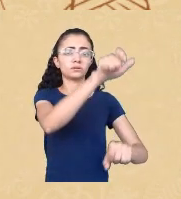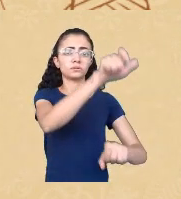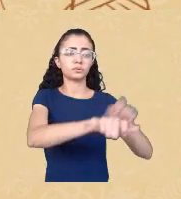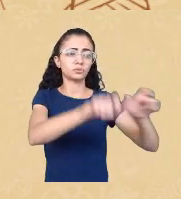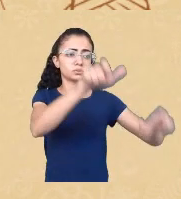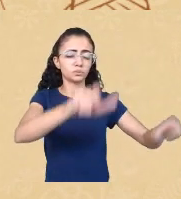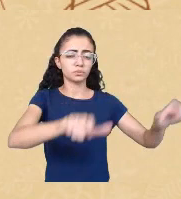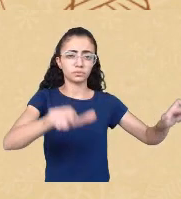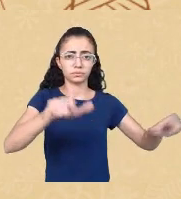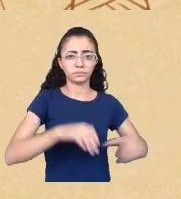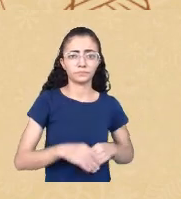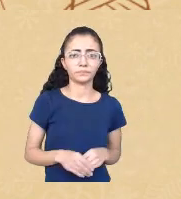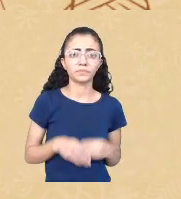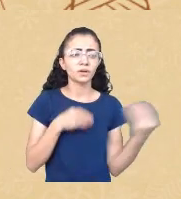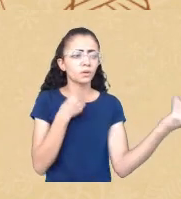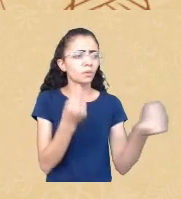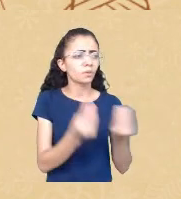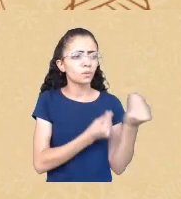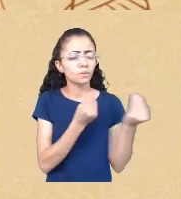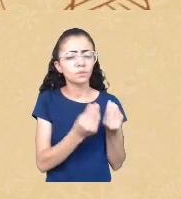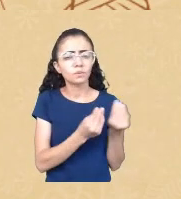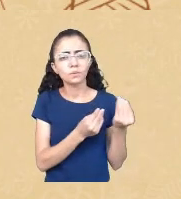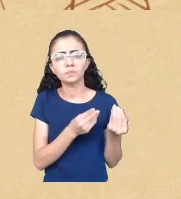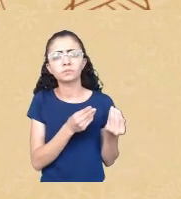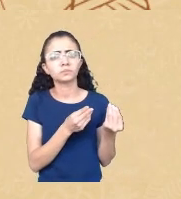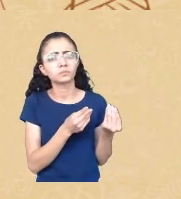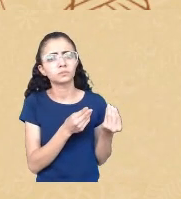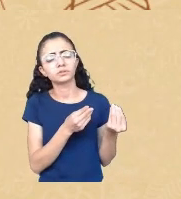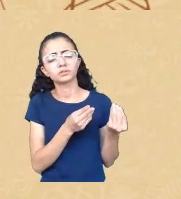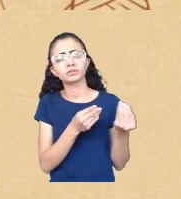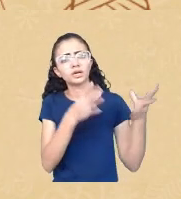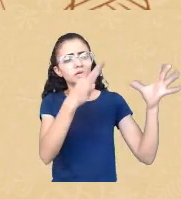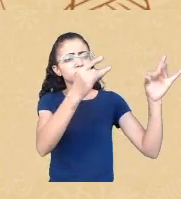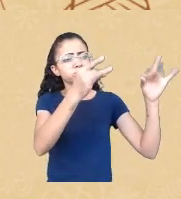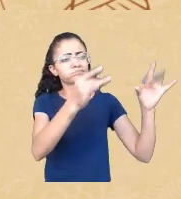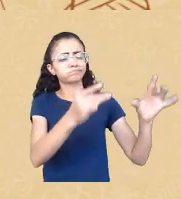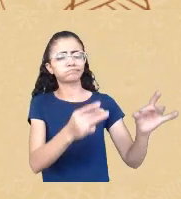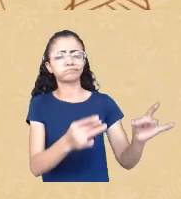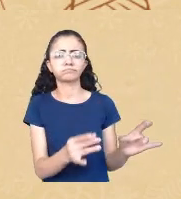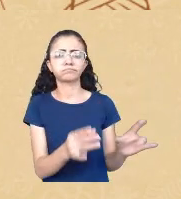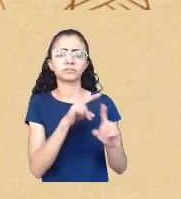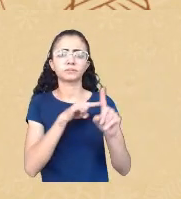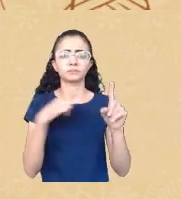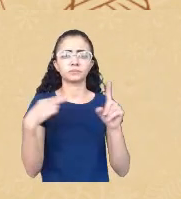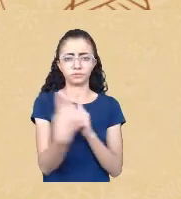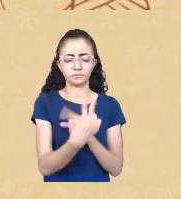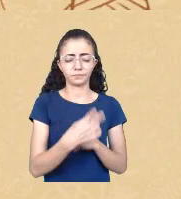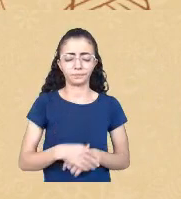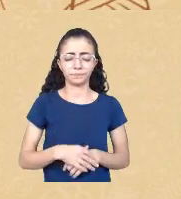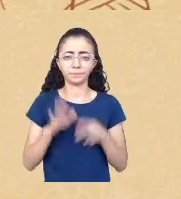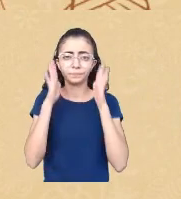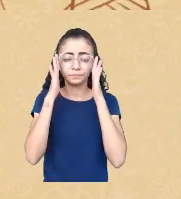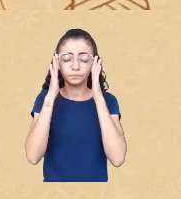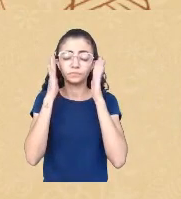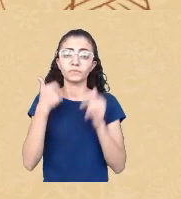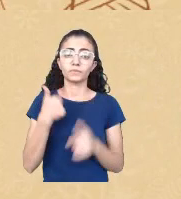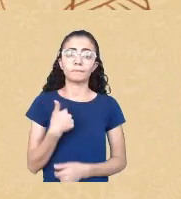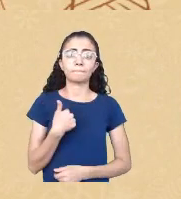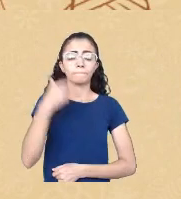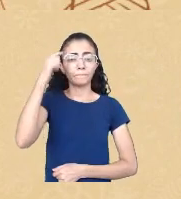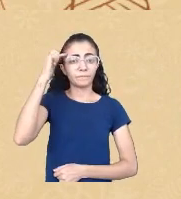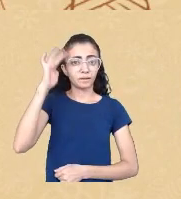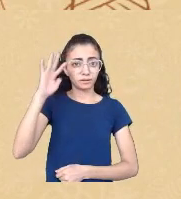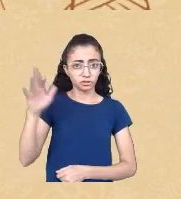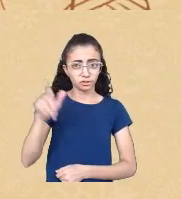destrinchar isto nesta perspectiva eu imagino se alguém que não foi